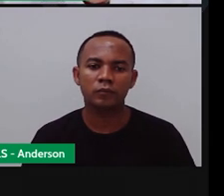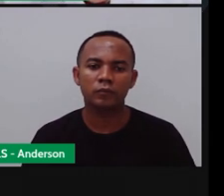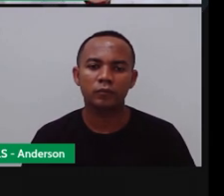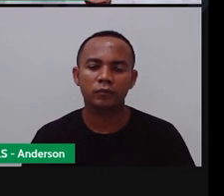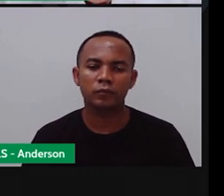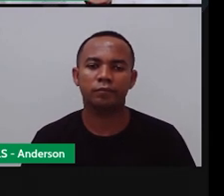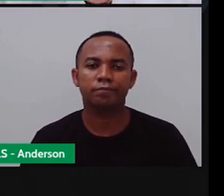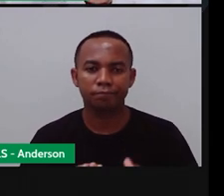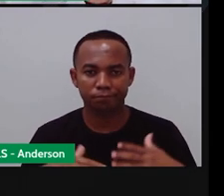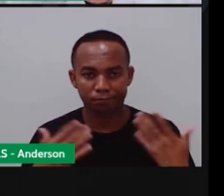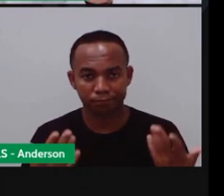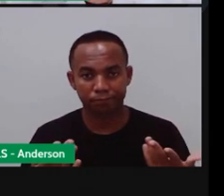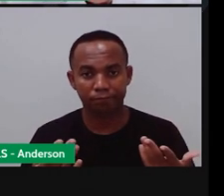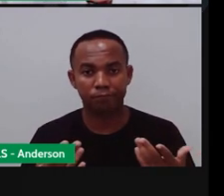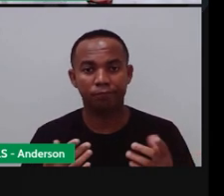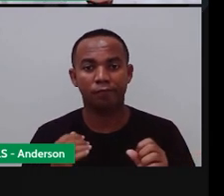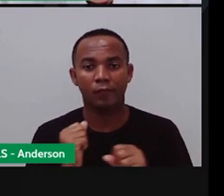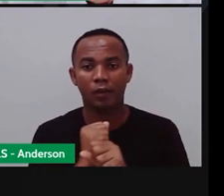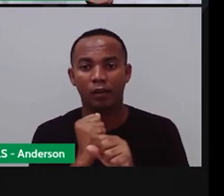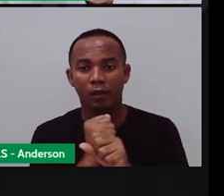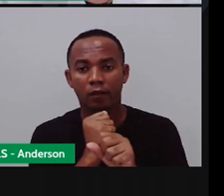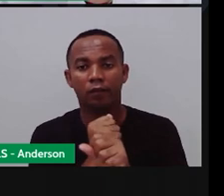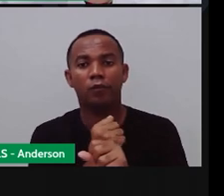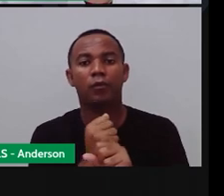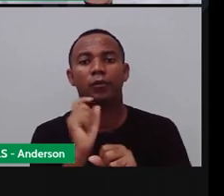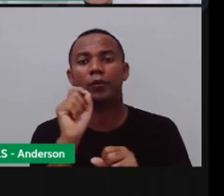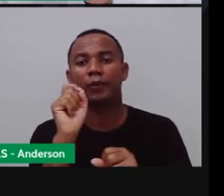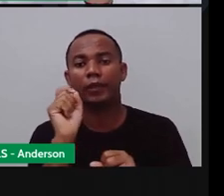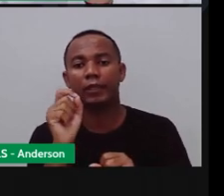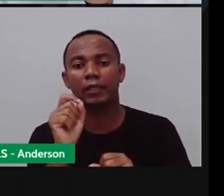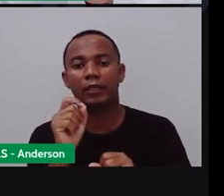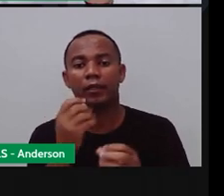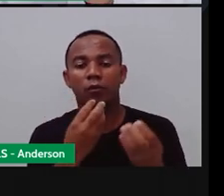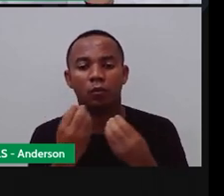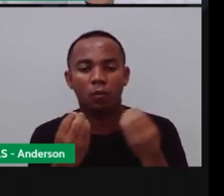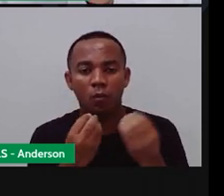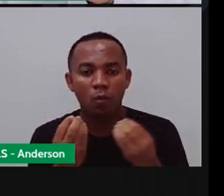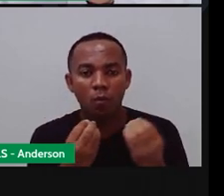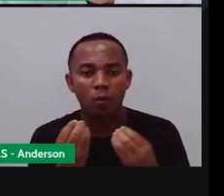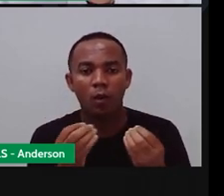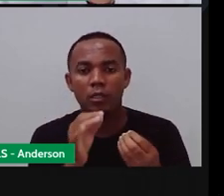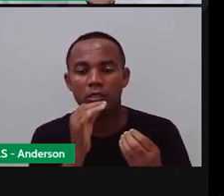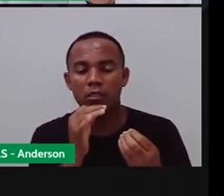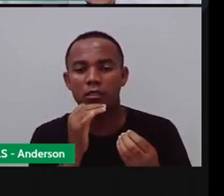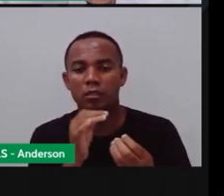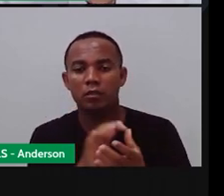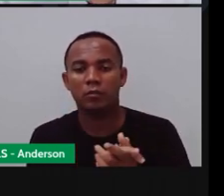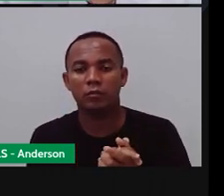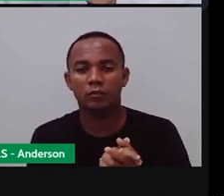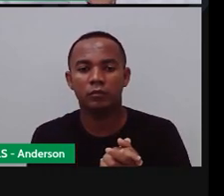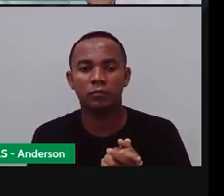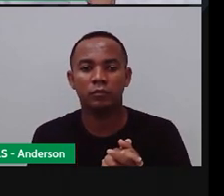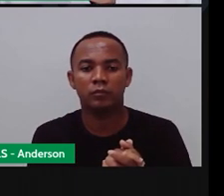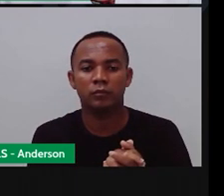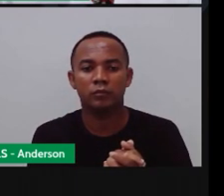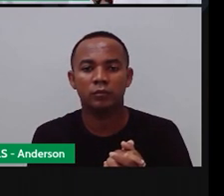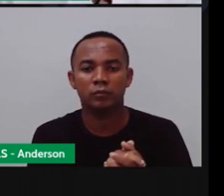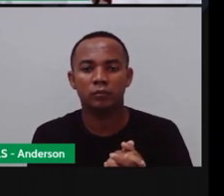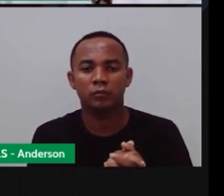Bom as estações do ano estão diretamente relacionadas né Ah deixa eu voltar aqui rapidinho